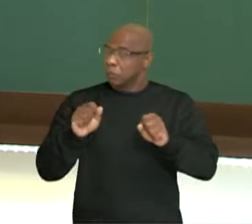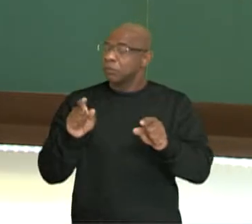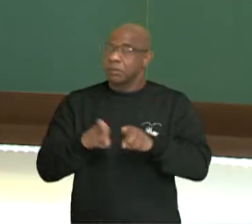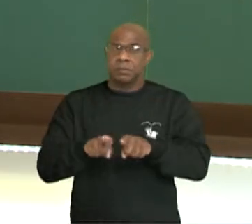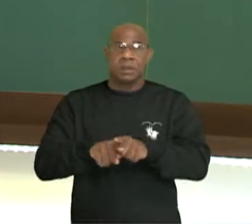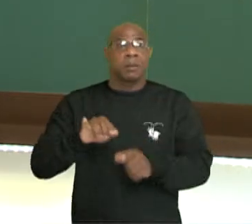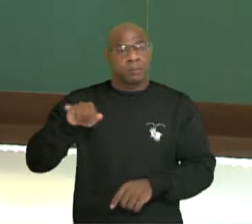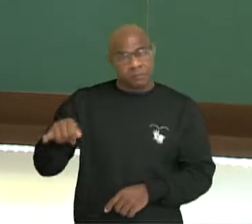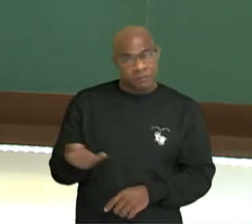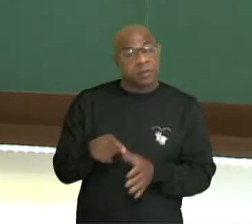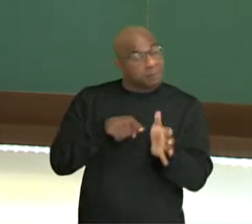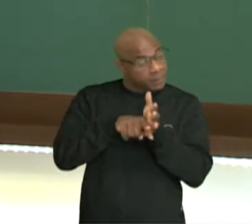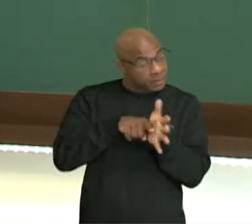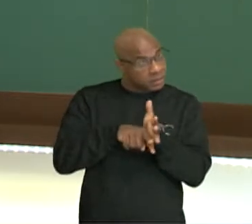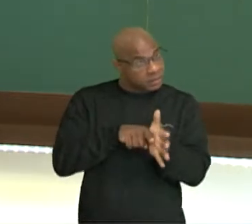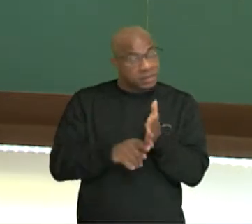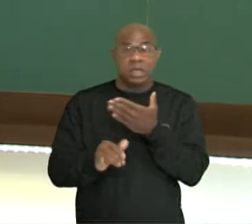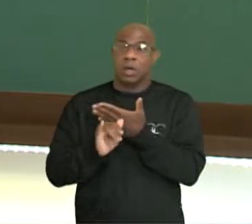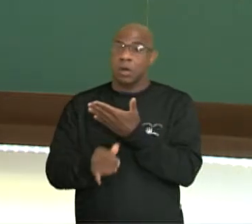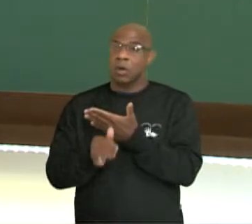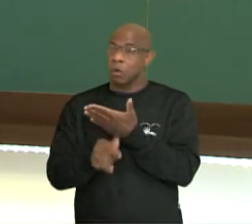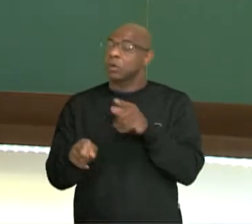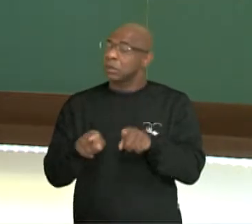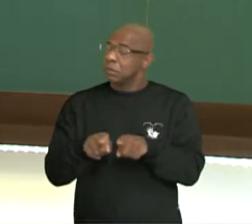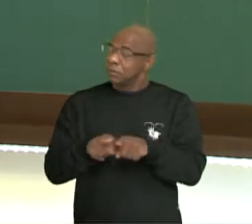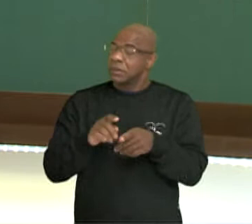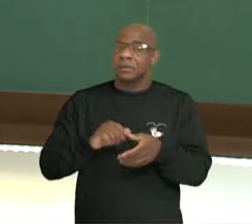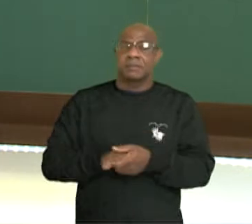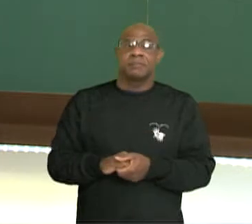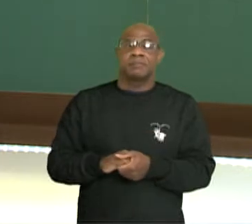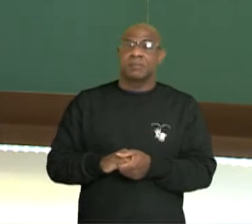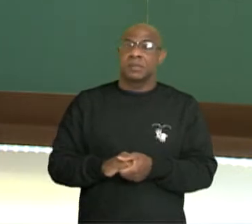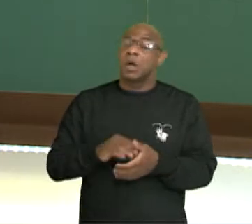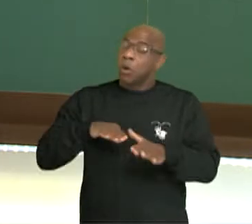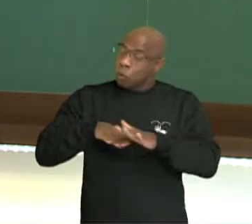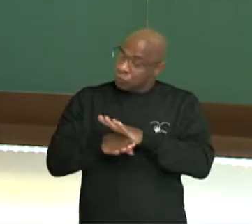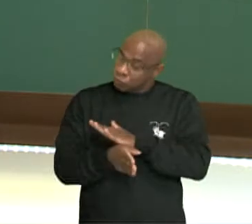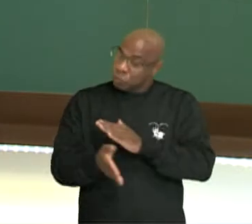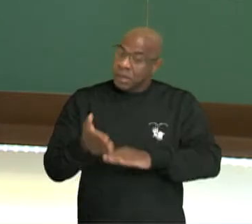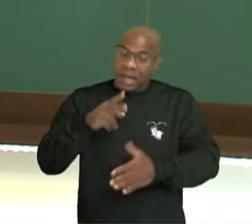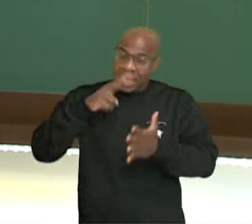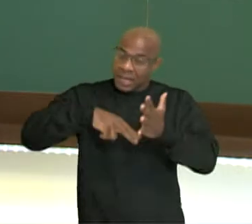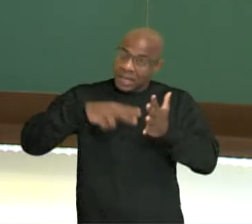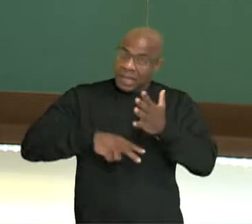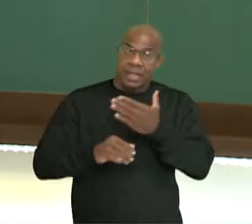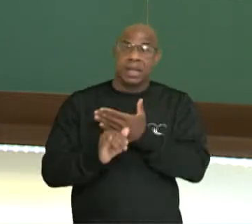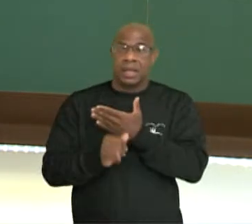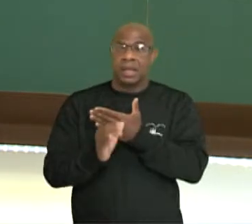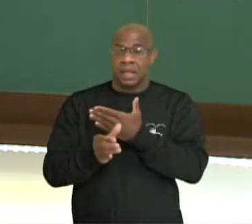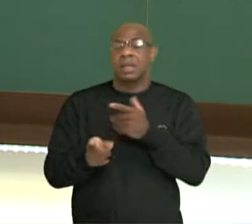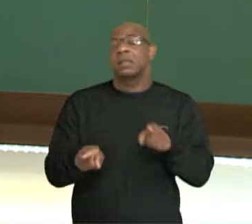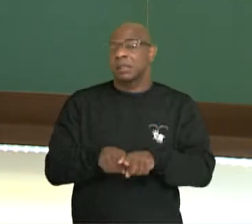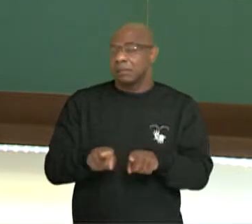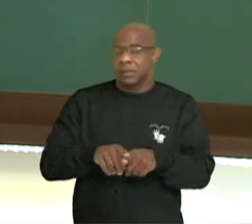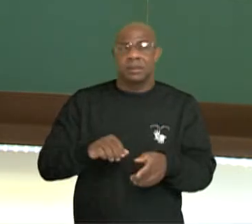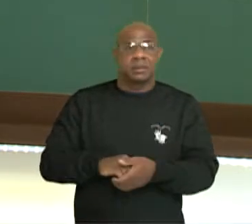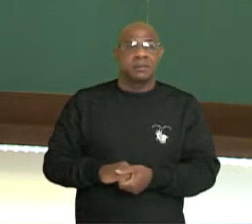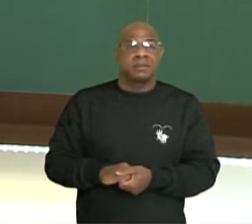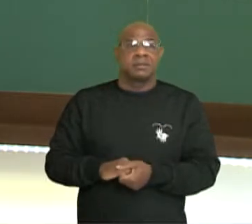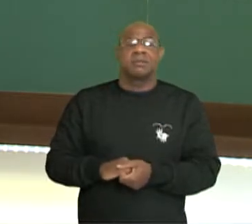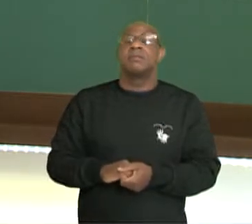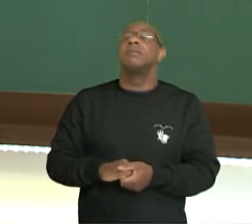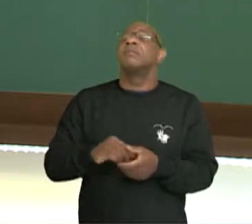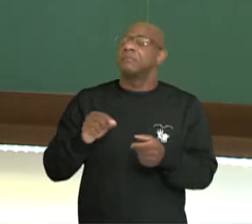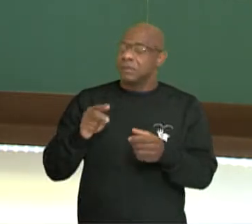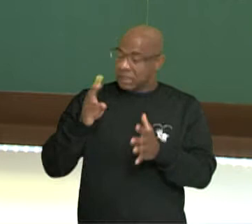Aproveita, pesquisa uma crônica digitalmente, habitue-se a ler uma crônica quase que cotidianamente. Você vai